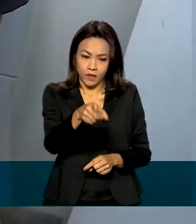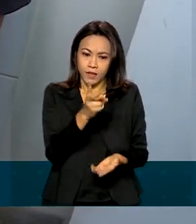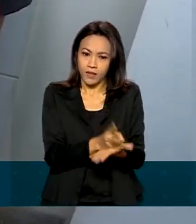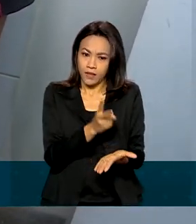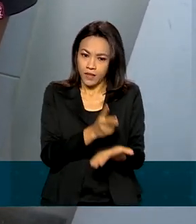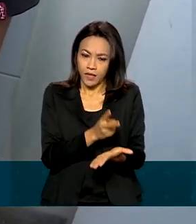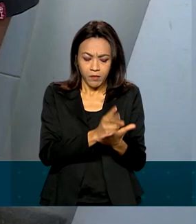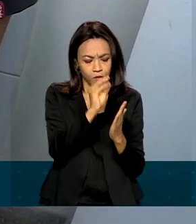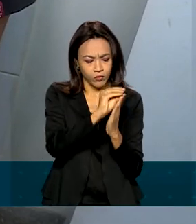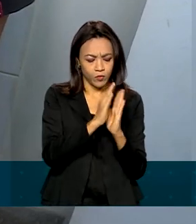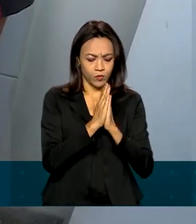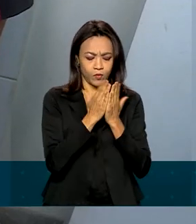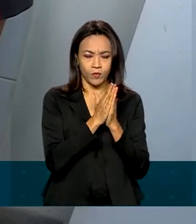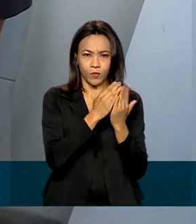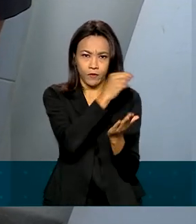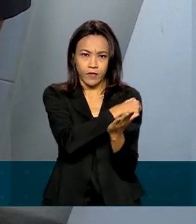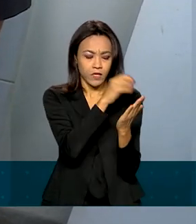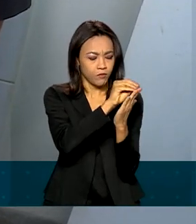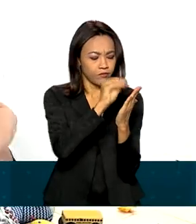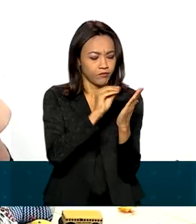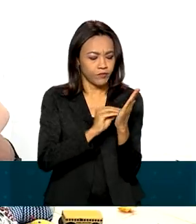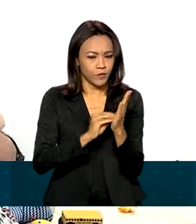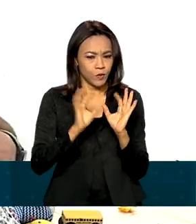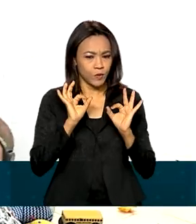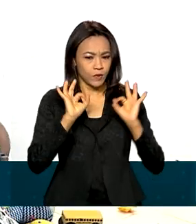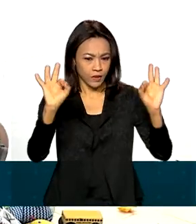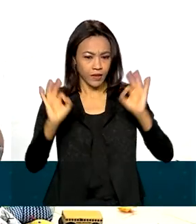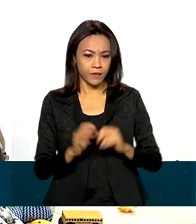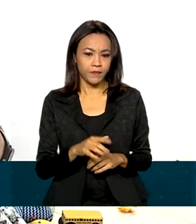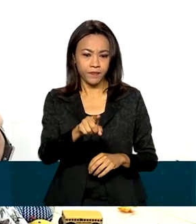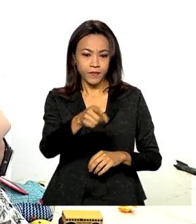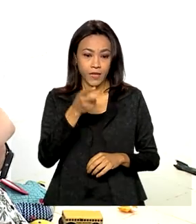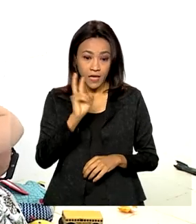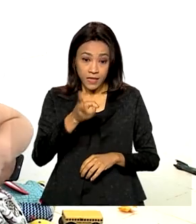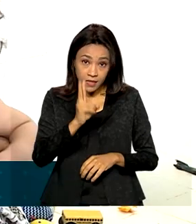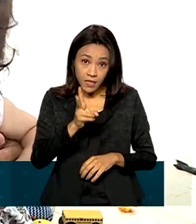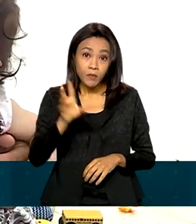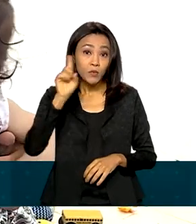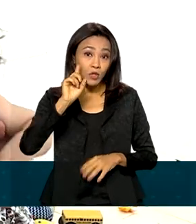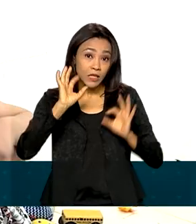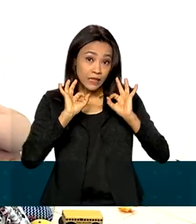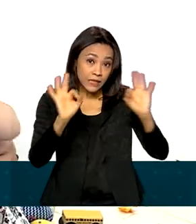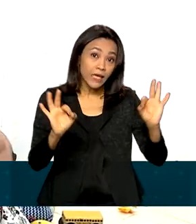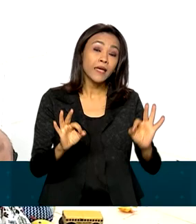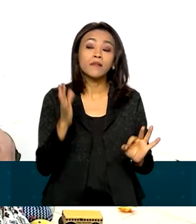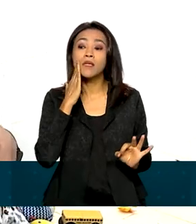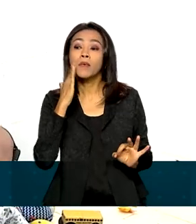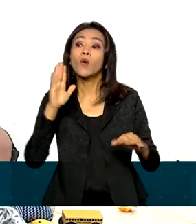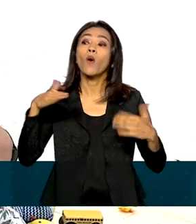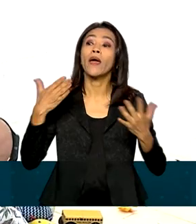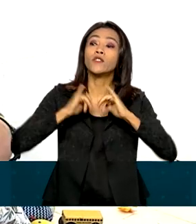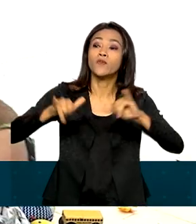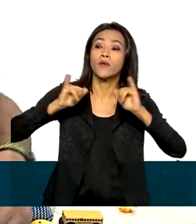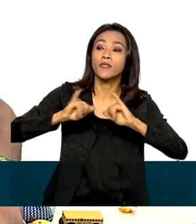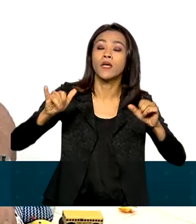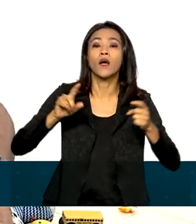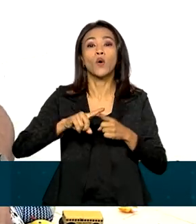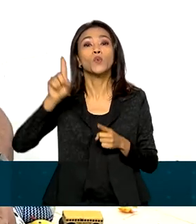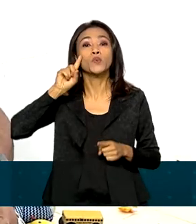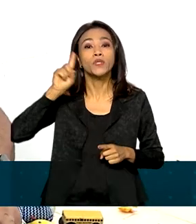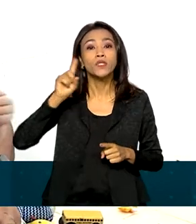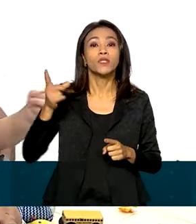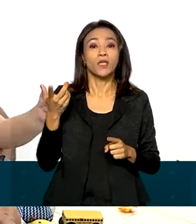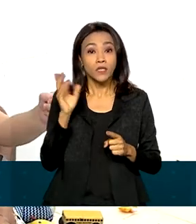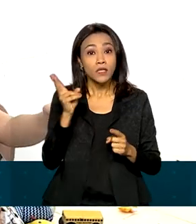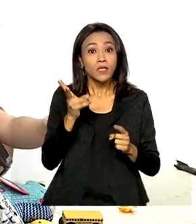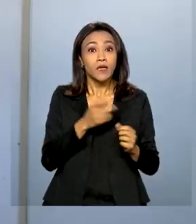a caderneta de vacinação atualizada. A gente sempre está em dia com as vacinas, sempre procura ver com a campanha vigente, as datas e aí a